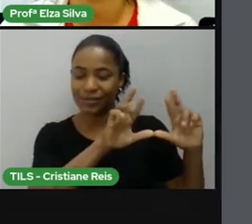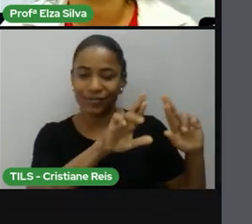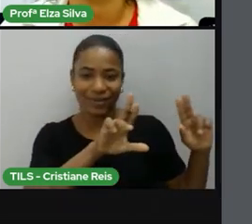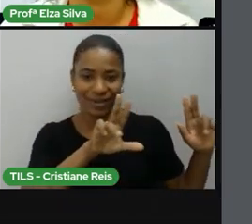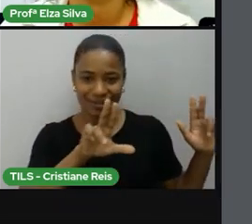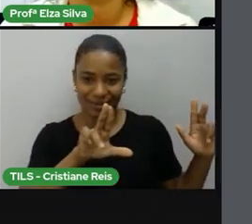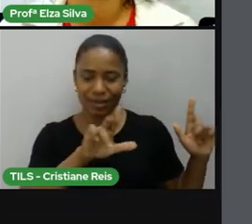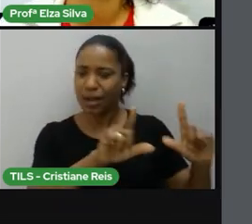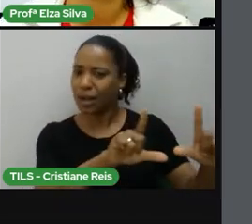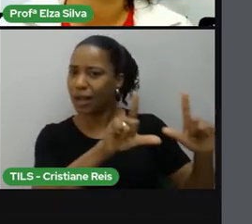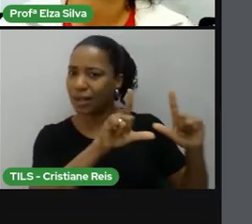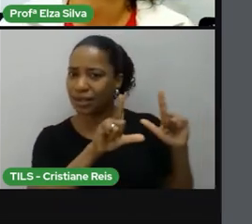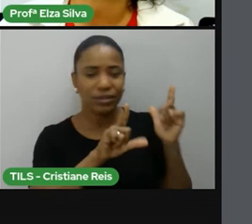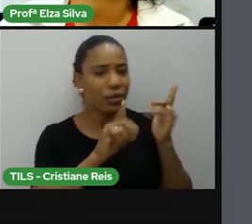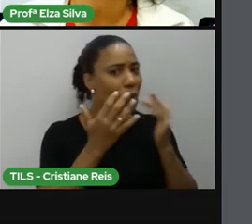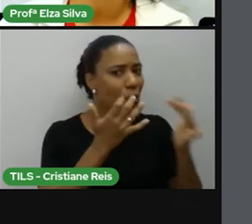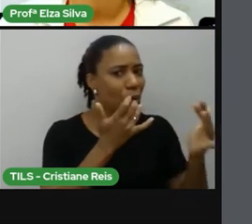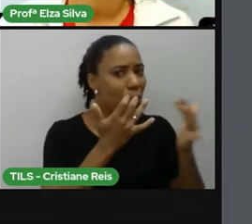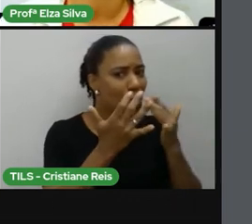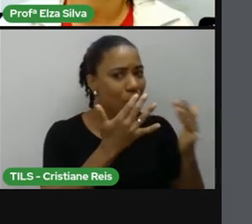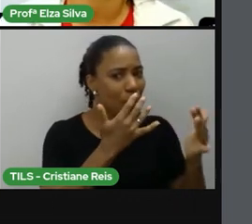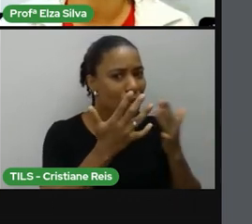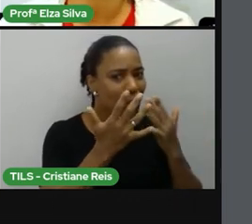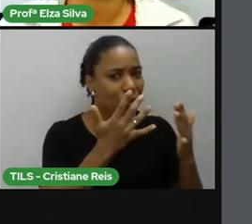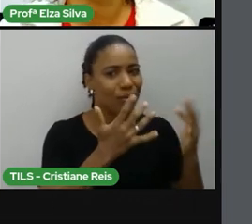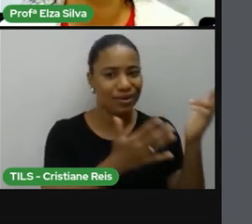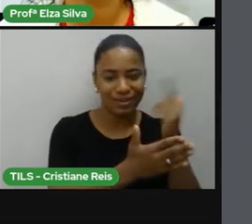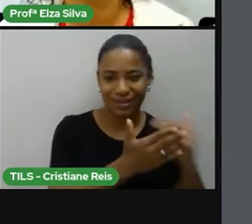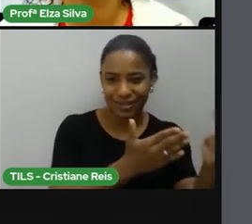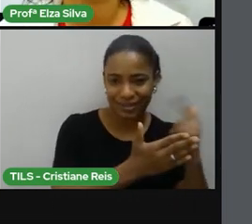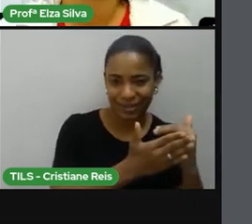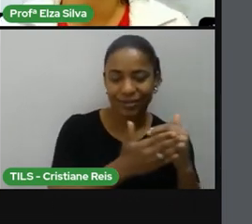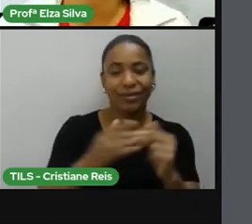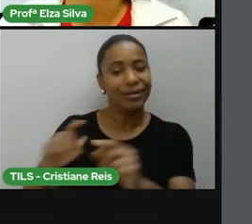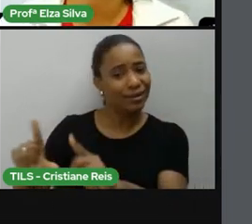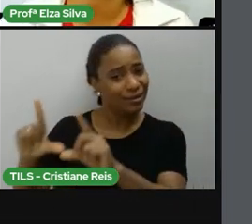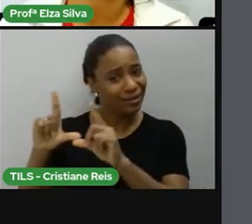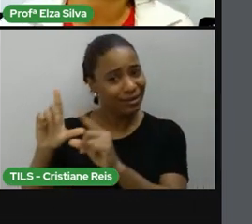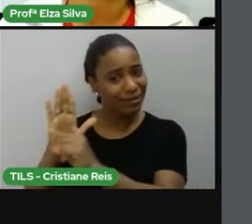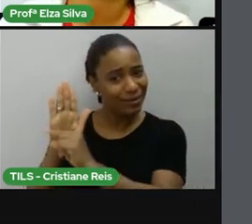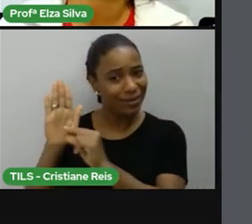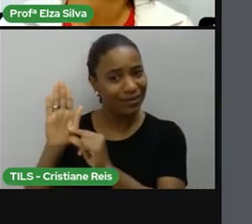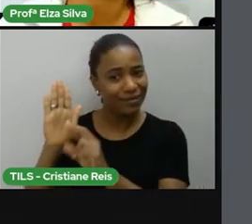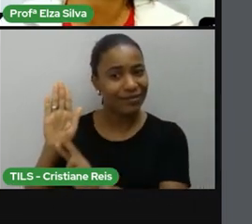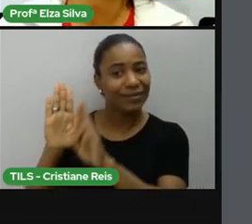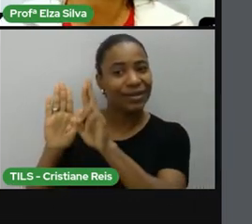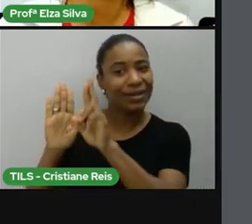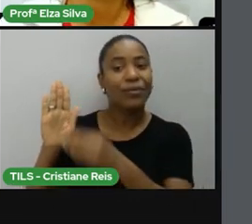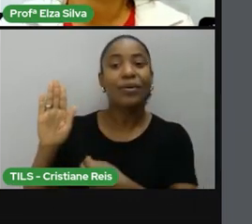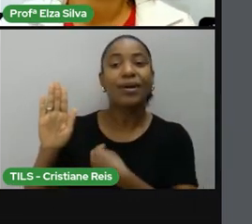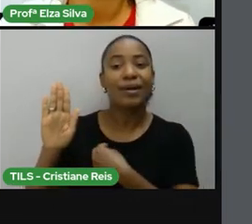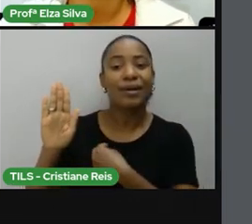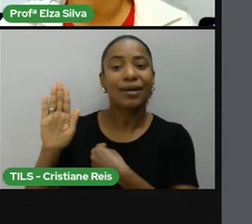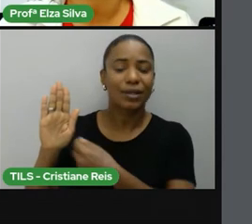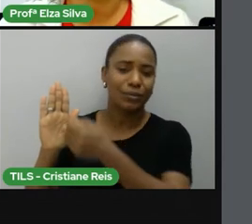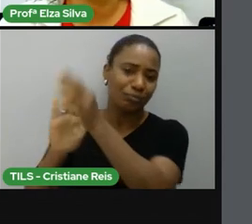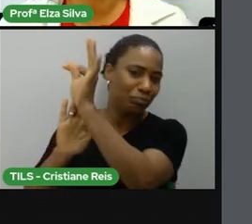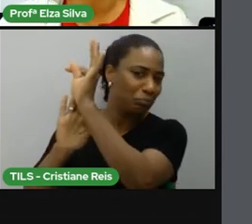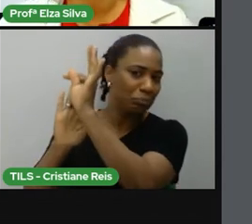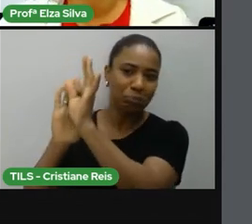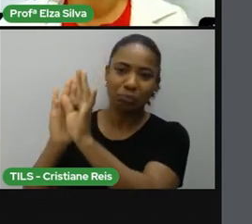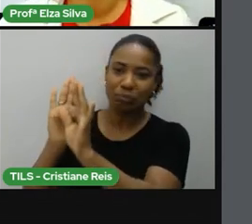efeitos. Na biografia, utilizamos predominantemente as palavras. No